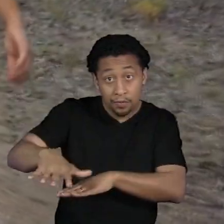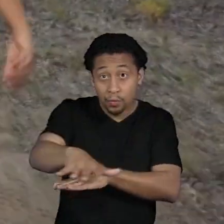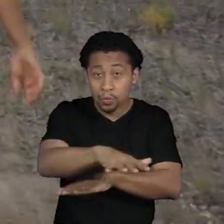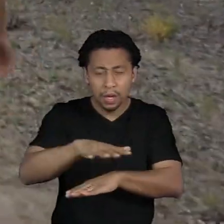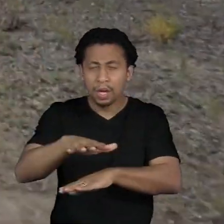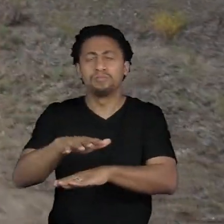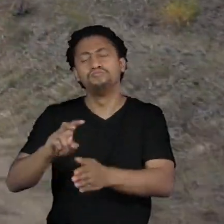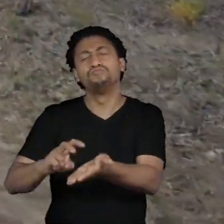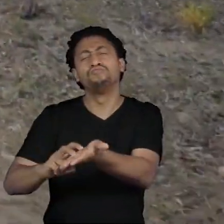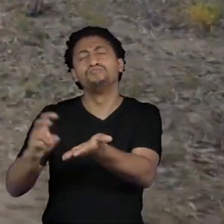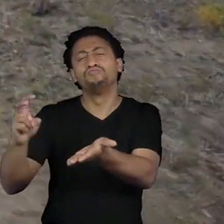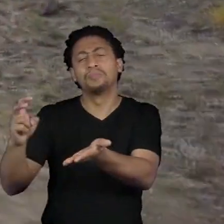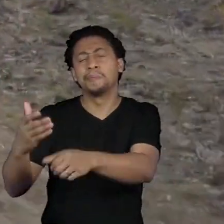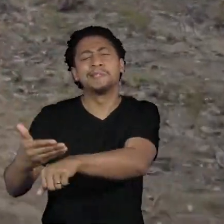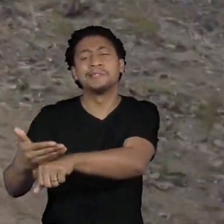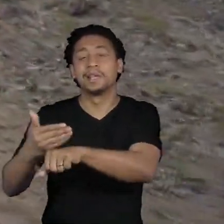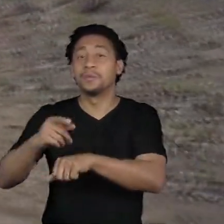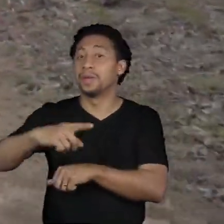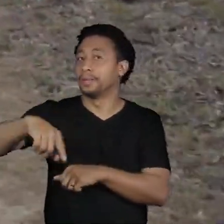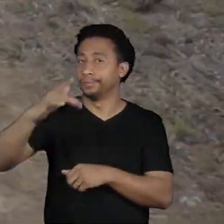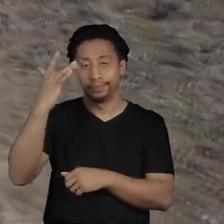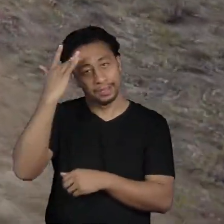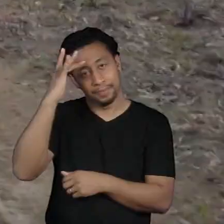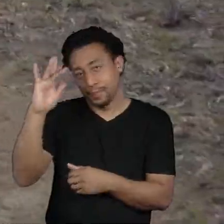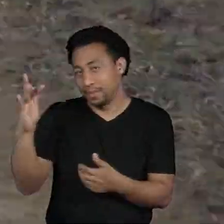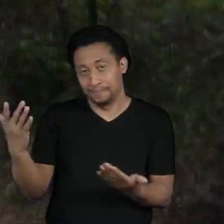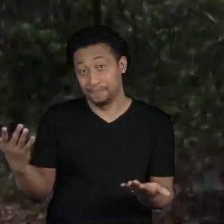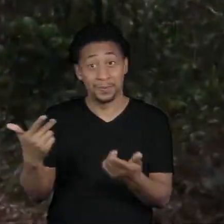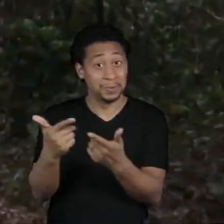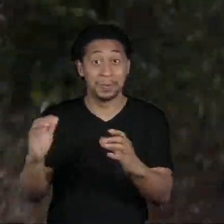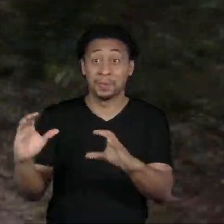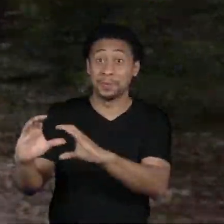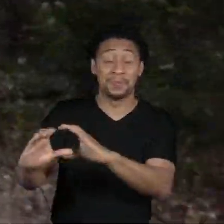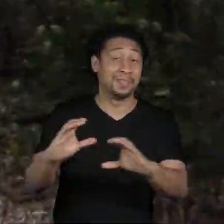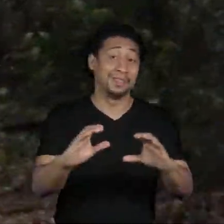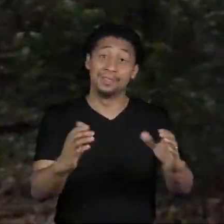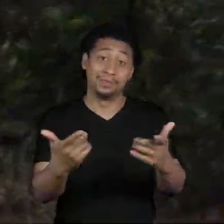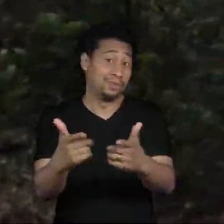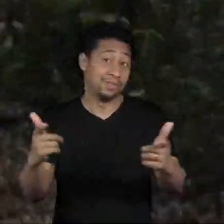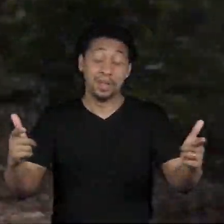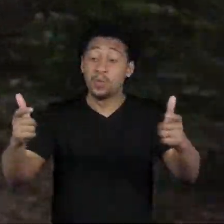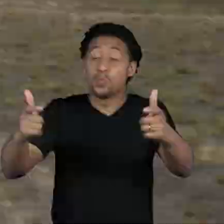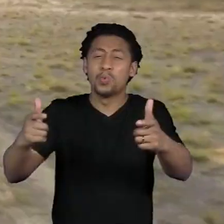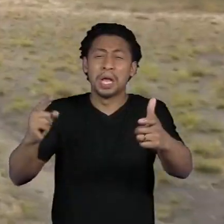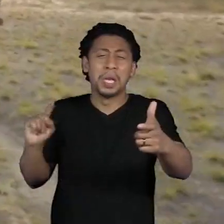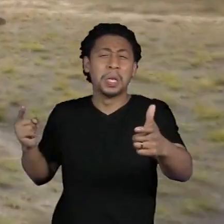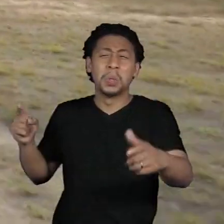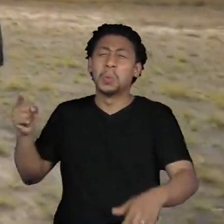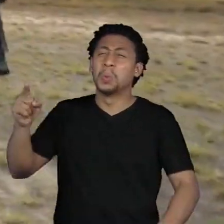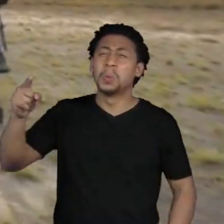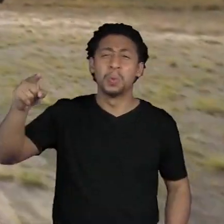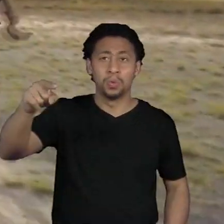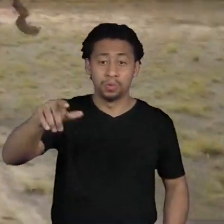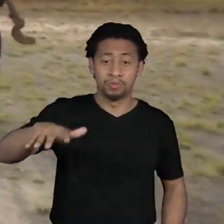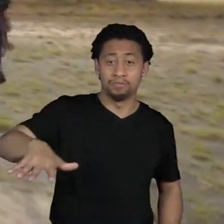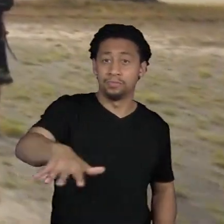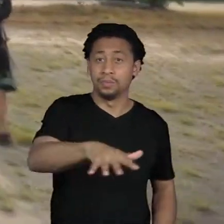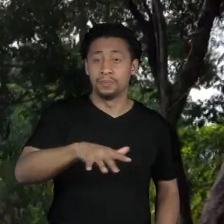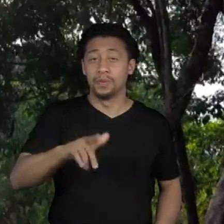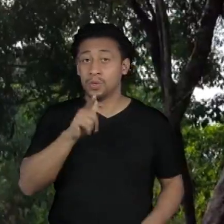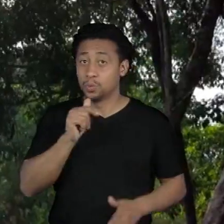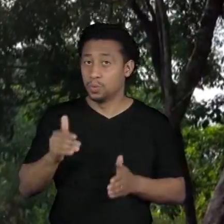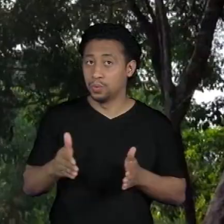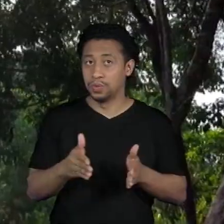cedinho eles não estavam nos esperando porque não tem comunicação foi uma localidade muito distante que nós fomos aqui no rio Arapiuns